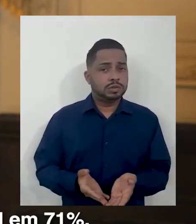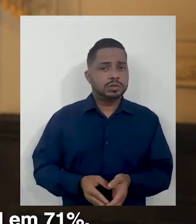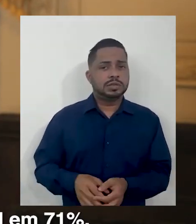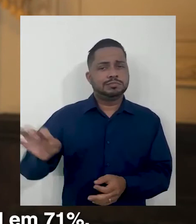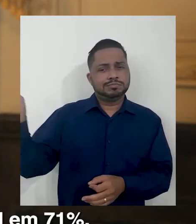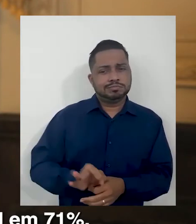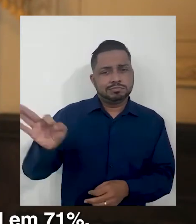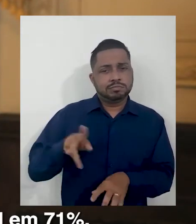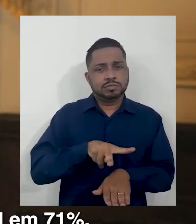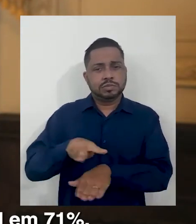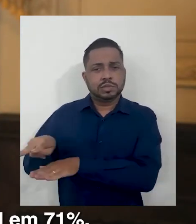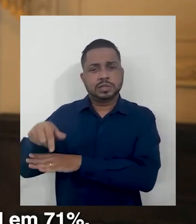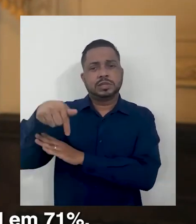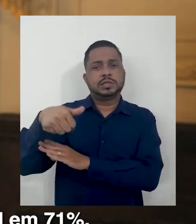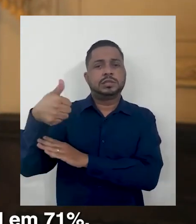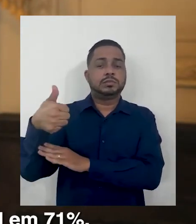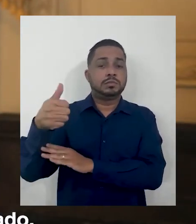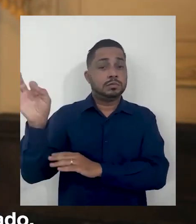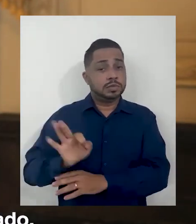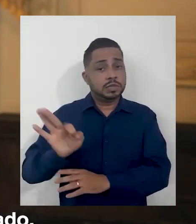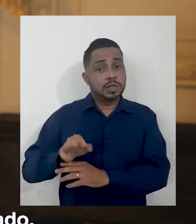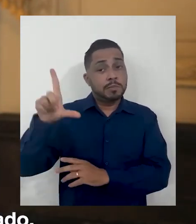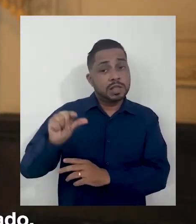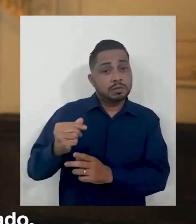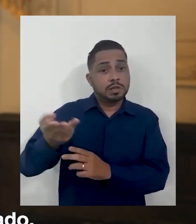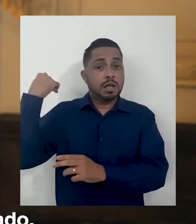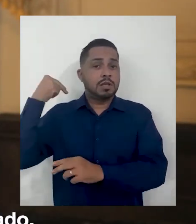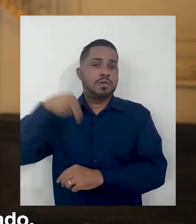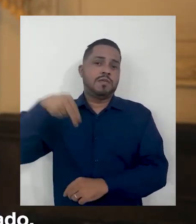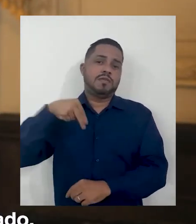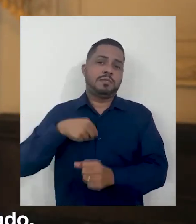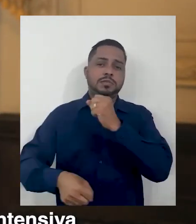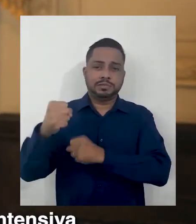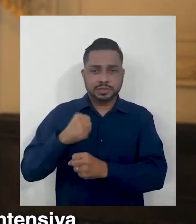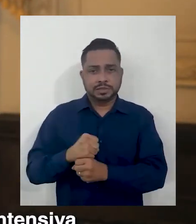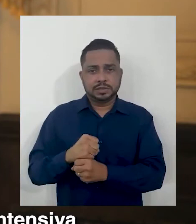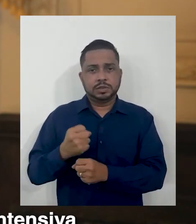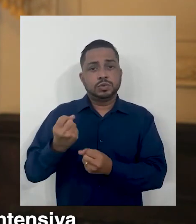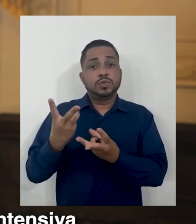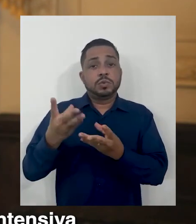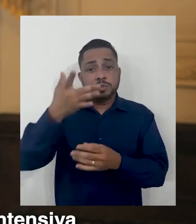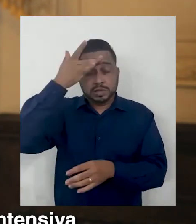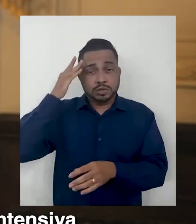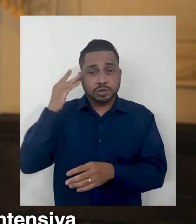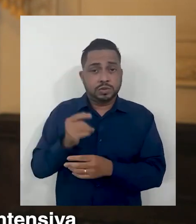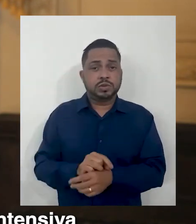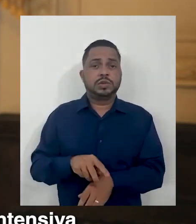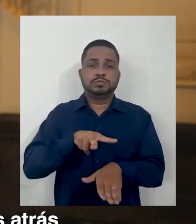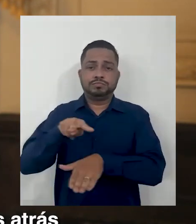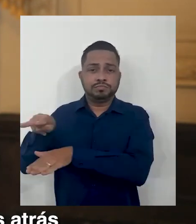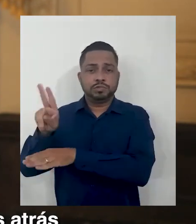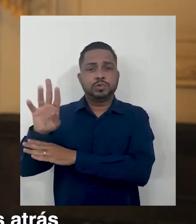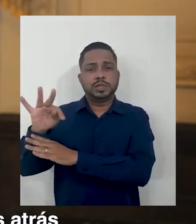com a taxa de ocupação de UTI em 71%, a menor desde novembro do ano passado. O número de pessoas em leitos de terapia